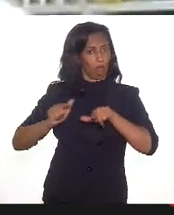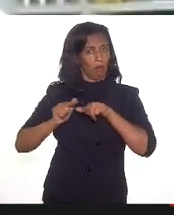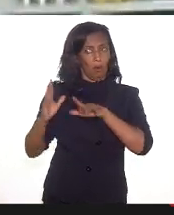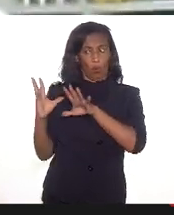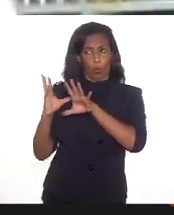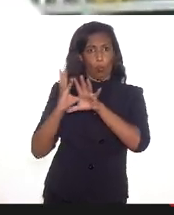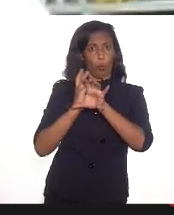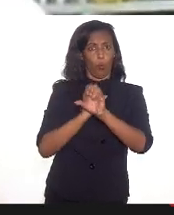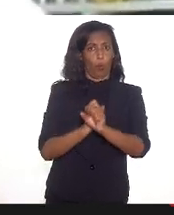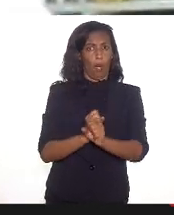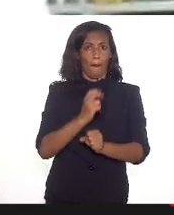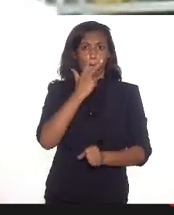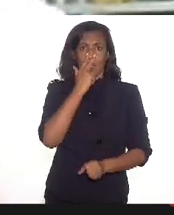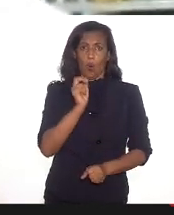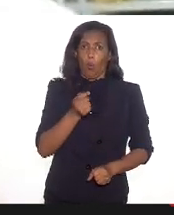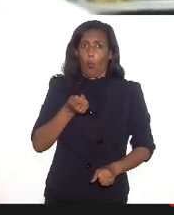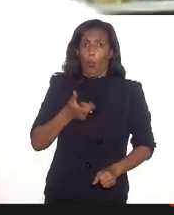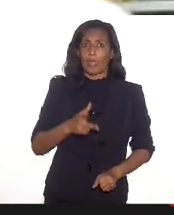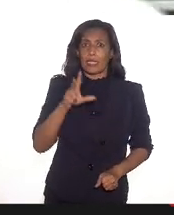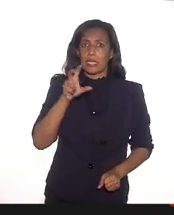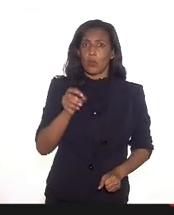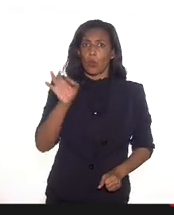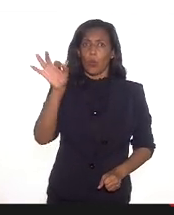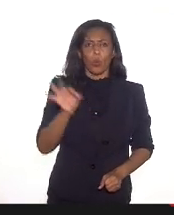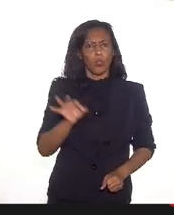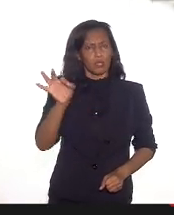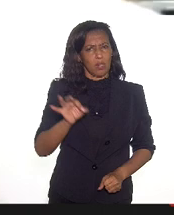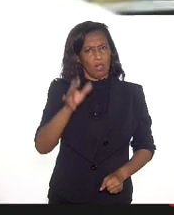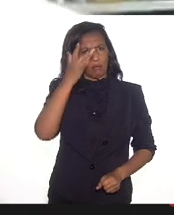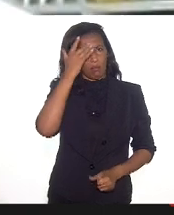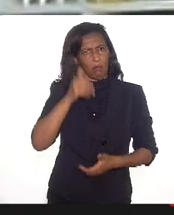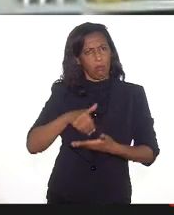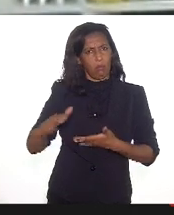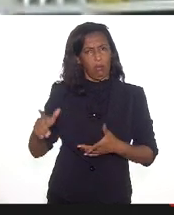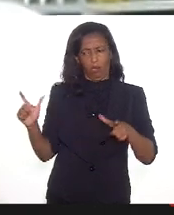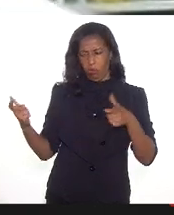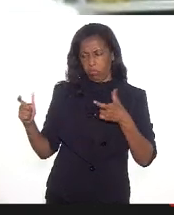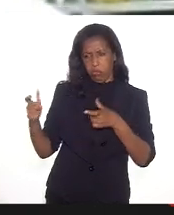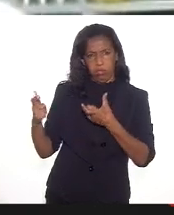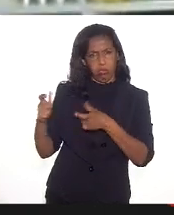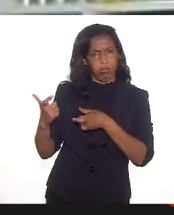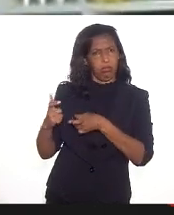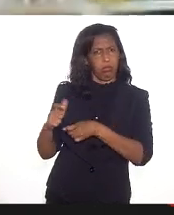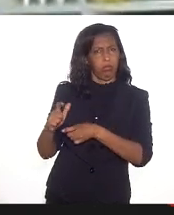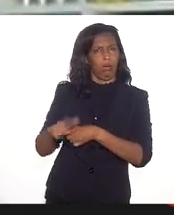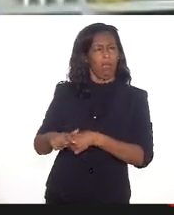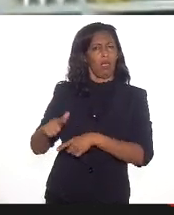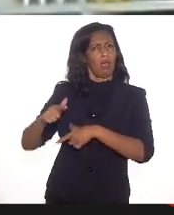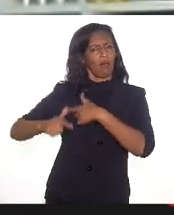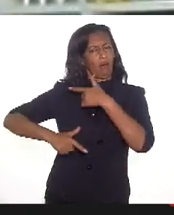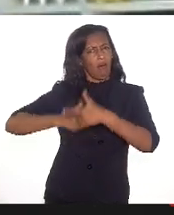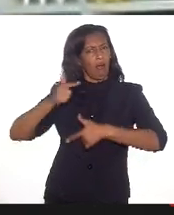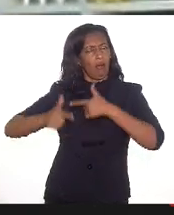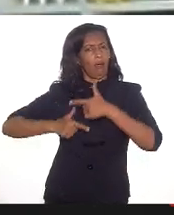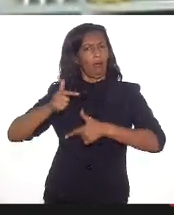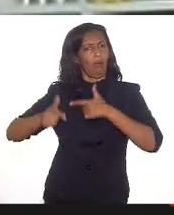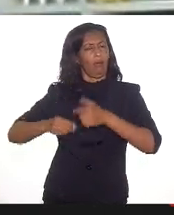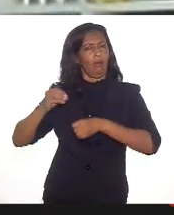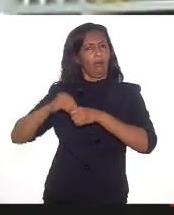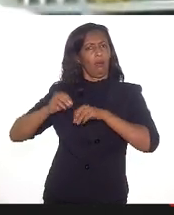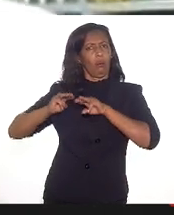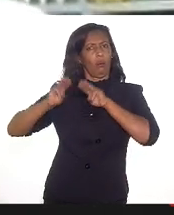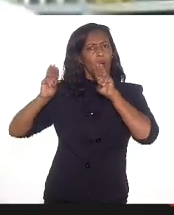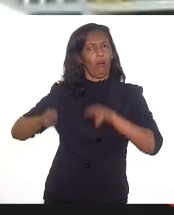a quase 50%. O esvaziamento do setor de trabalhadores de museu, muitos estão